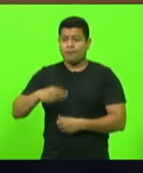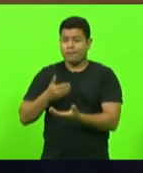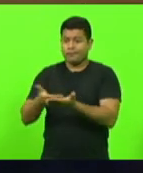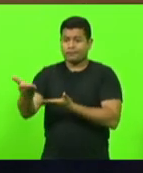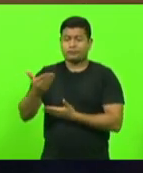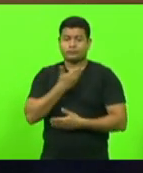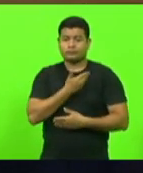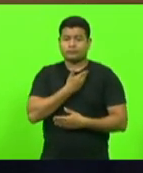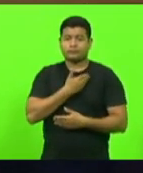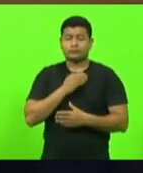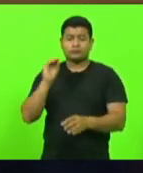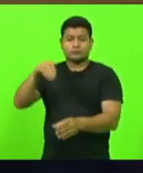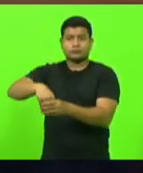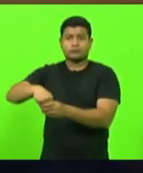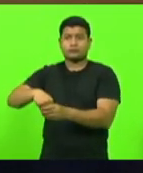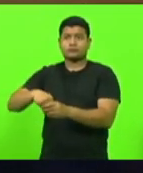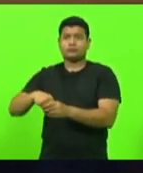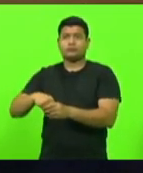querido